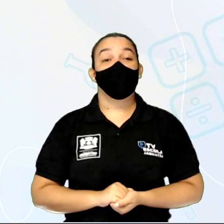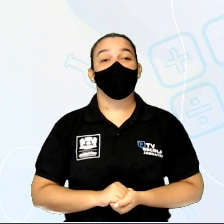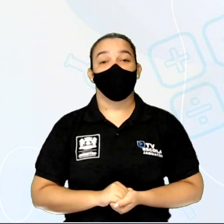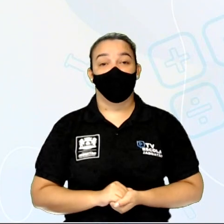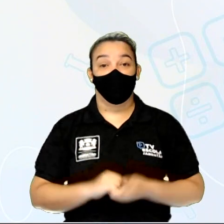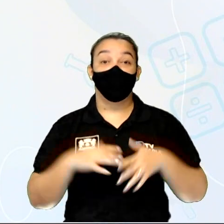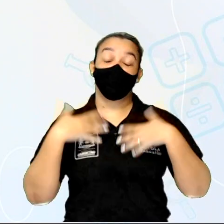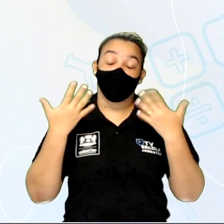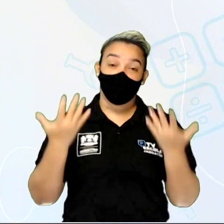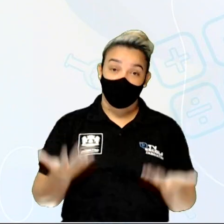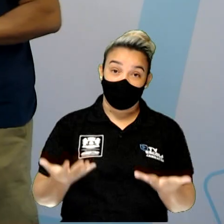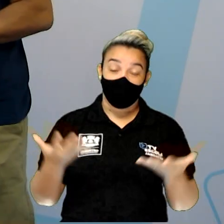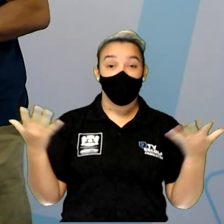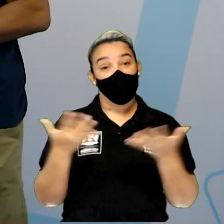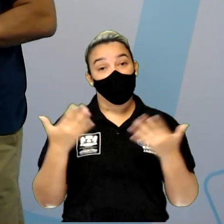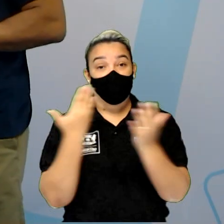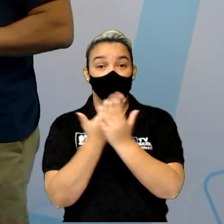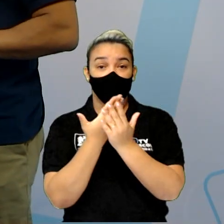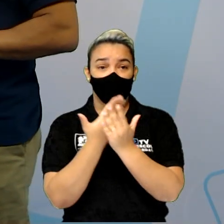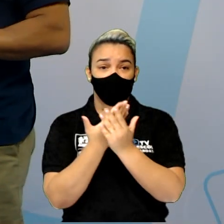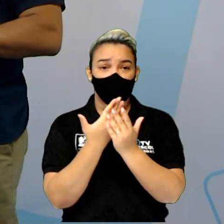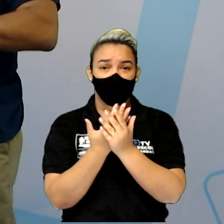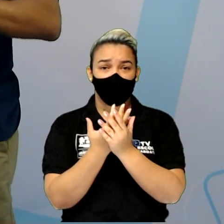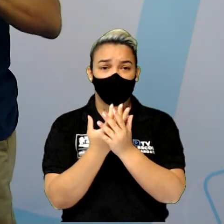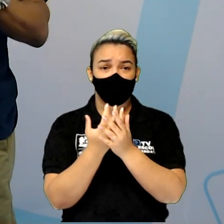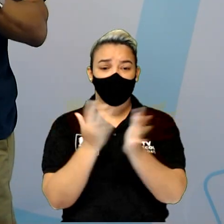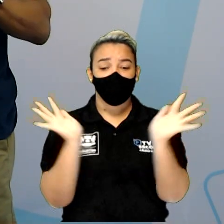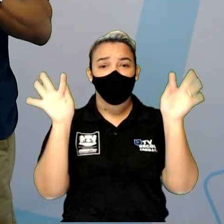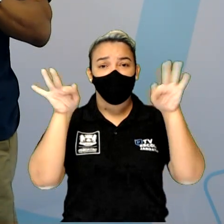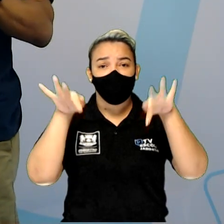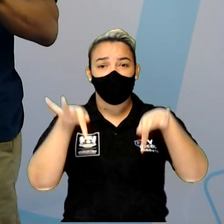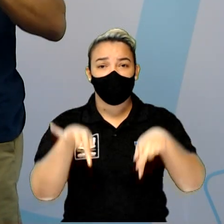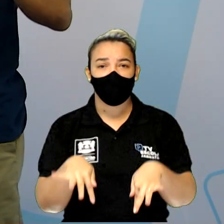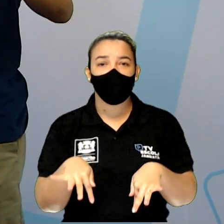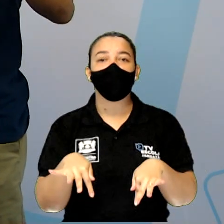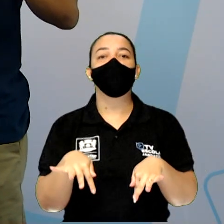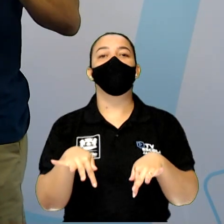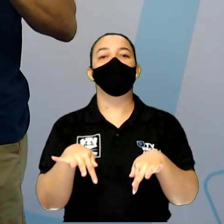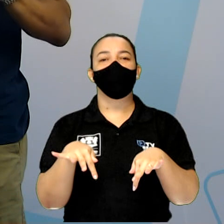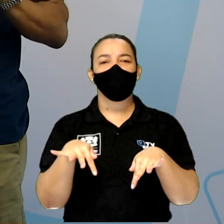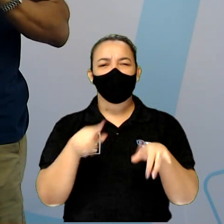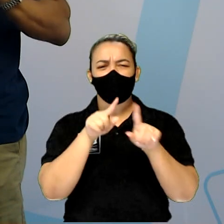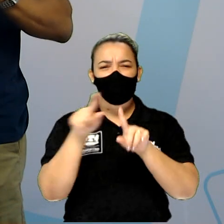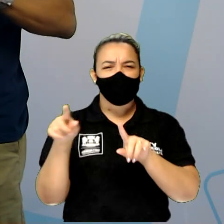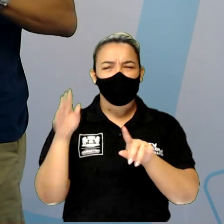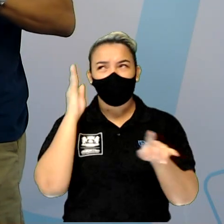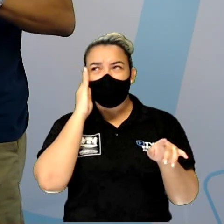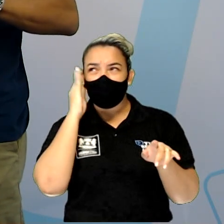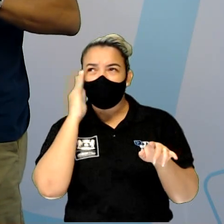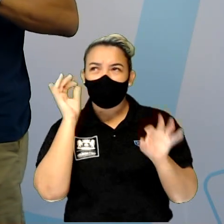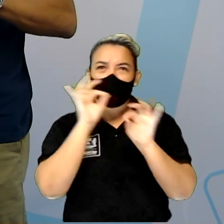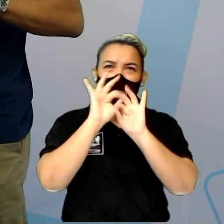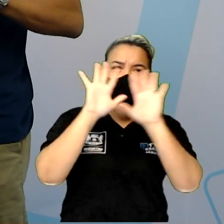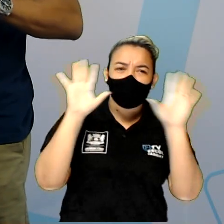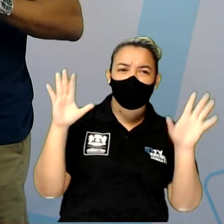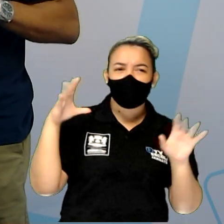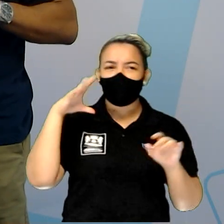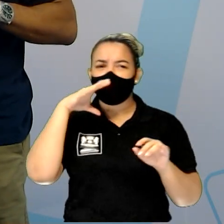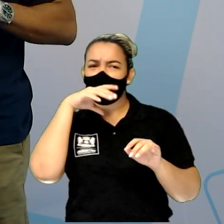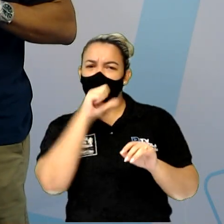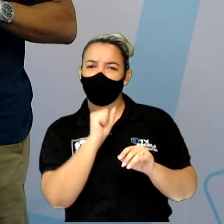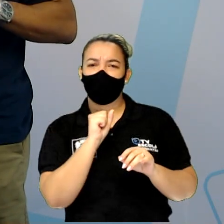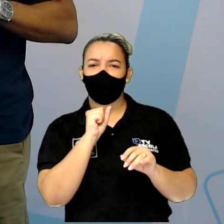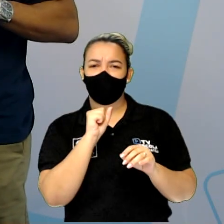Então, pessoal, a nossa aula, ela fecha nesse momento, numa compreensão um pouco mais rápida do